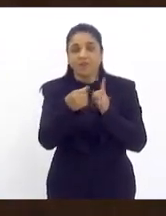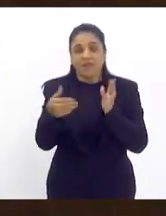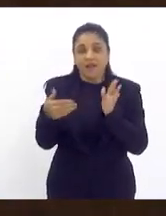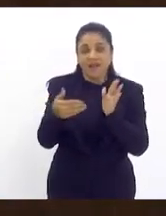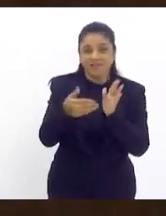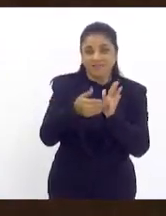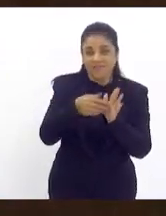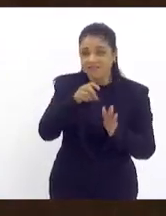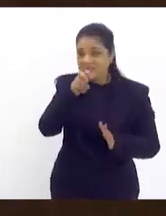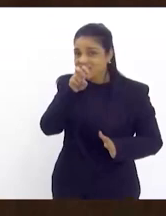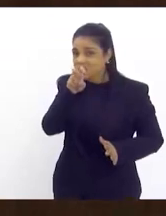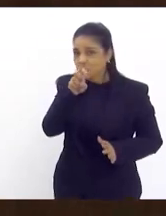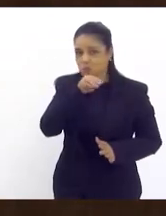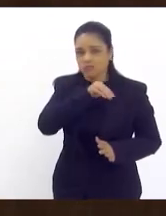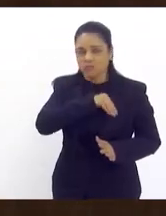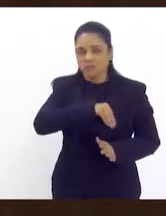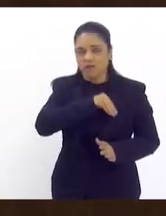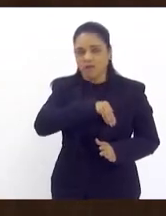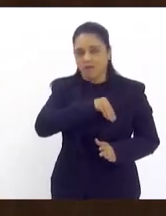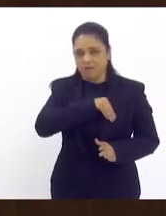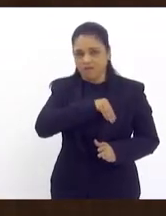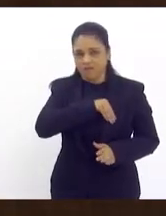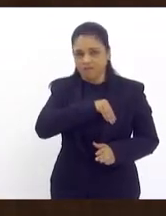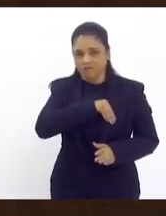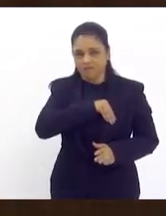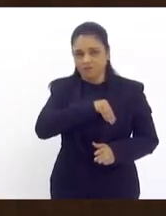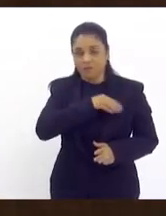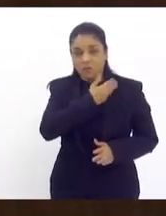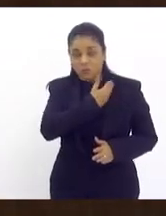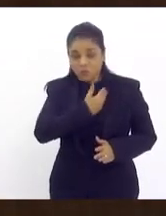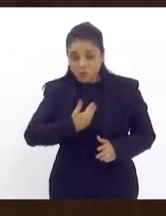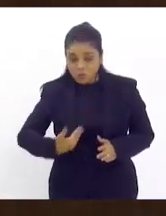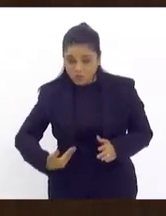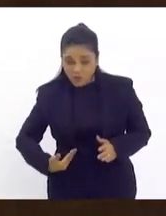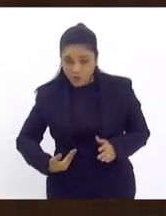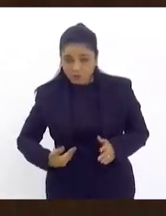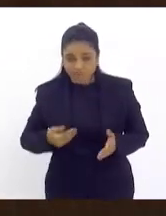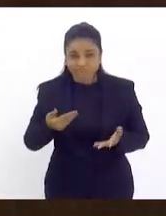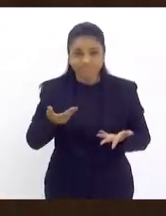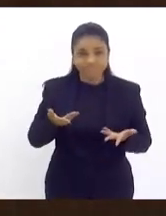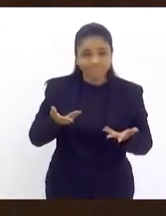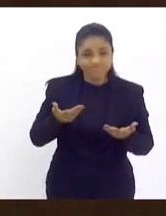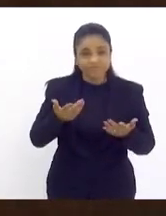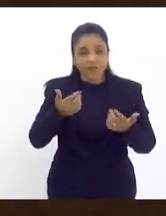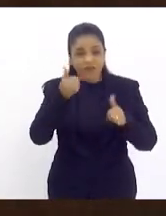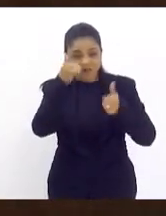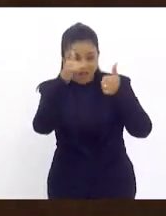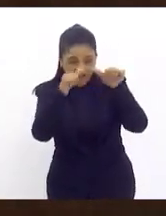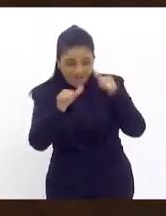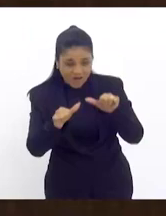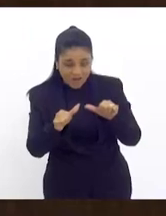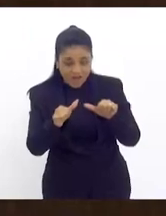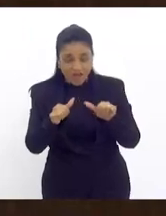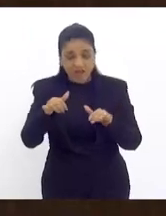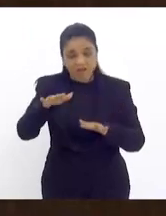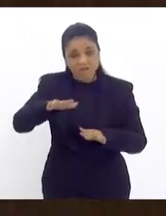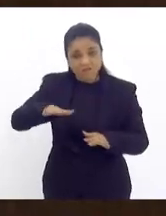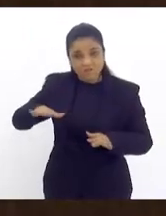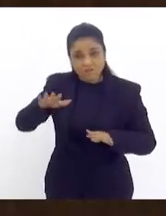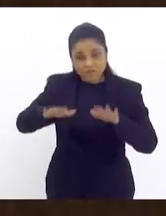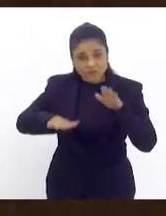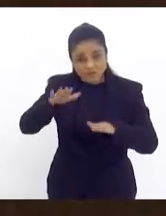cinco salários mínimos para o governo ponderar porque muitas vezes numa determinada região os aluguéis